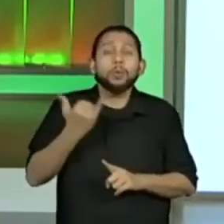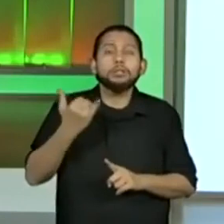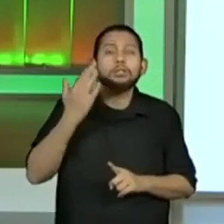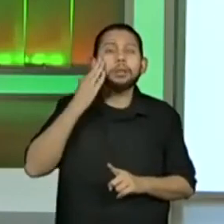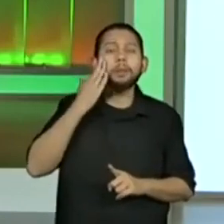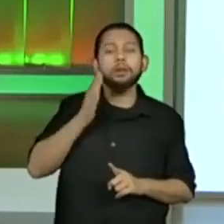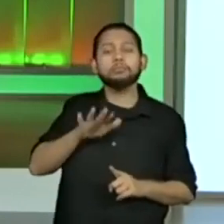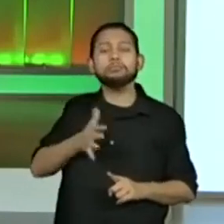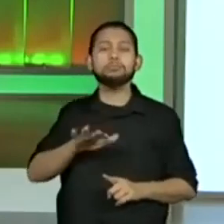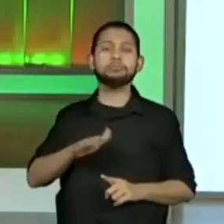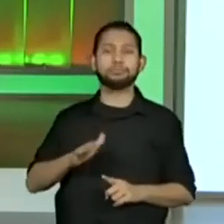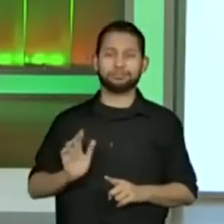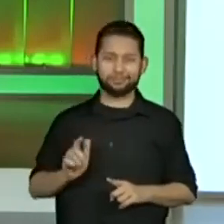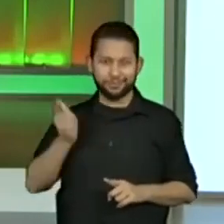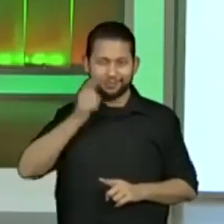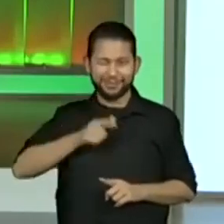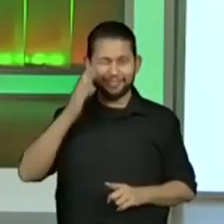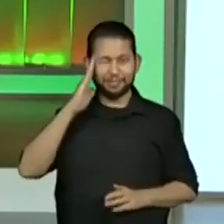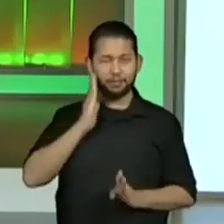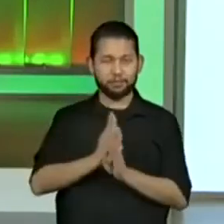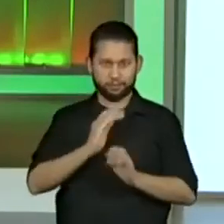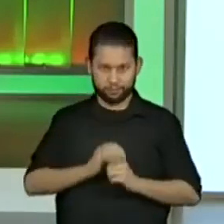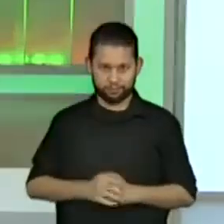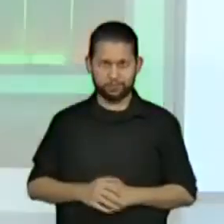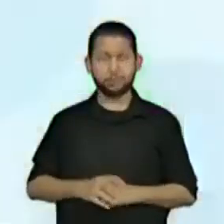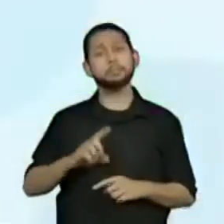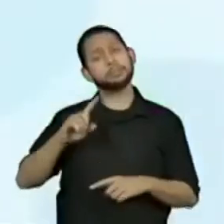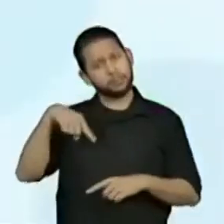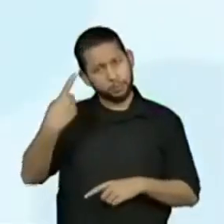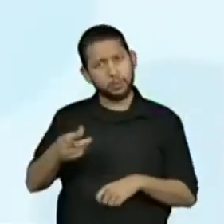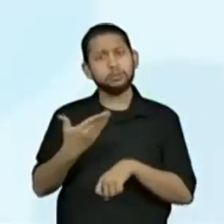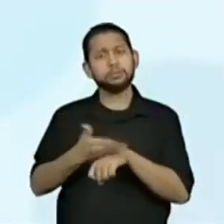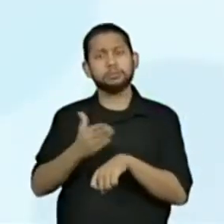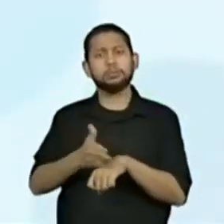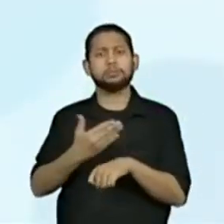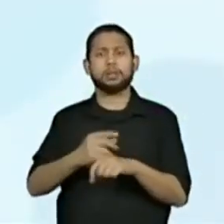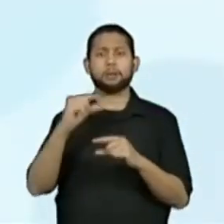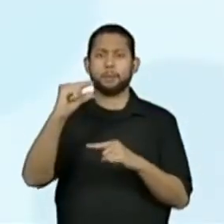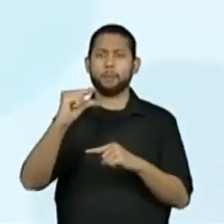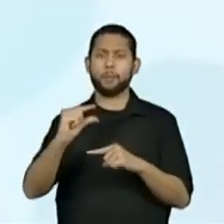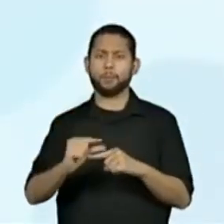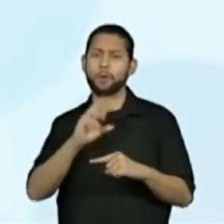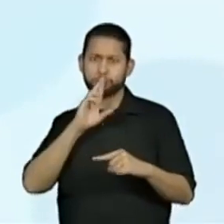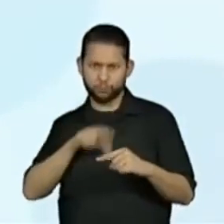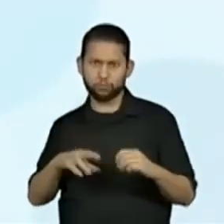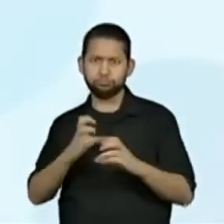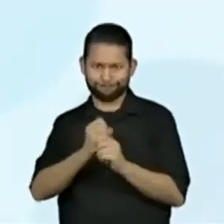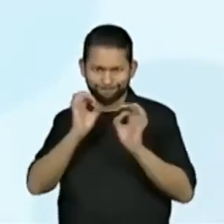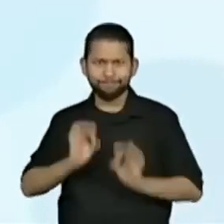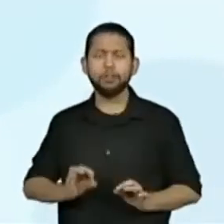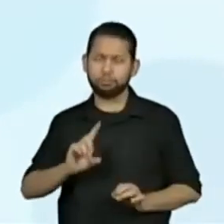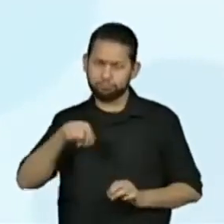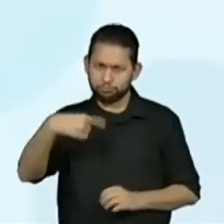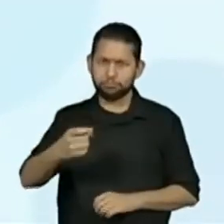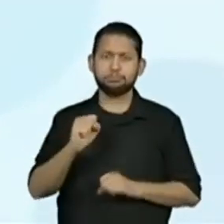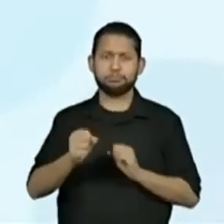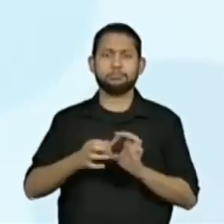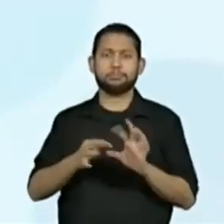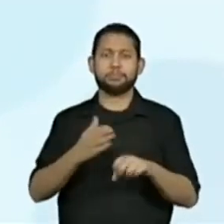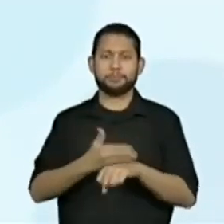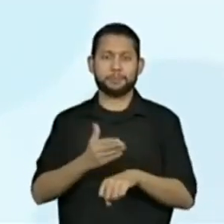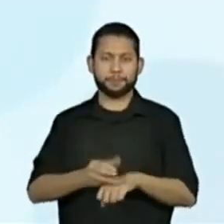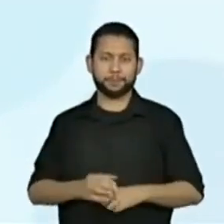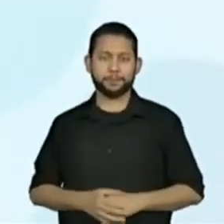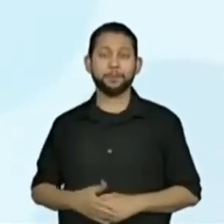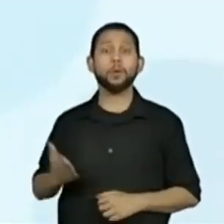com a divisão, tá ok? Então, vamos lá. Vamos dar uma olhadinha no que a gente aprendeu hoje aqui. Nós realizamos a medição e